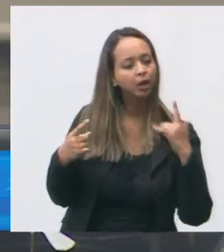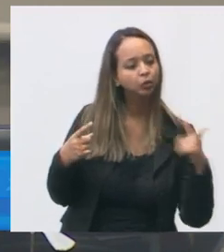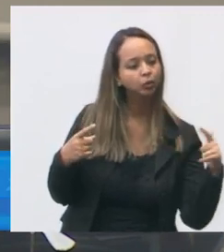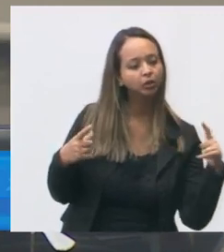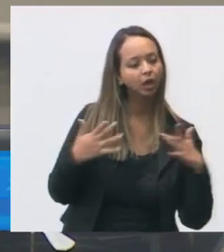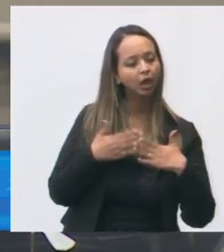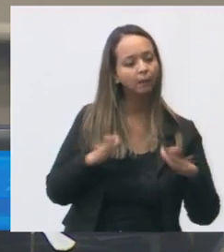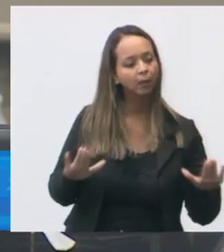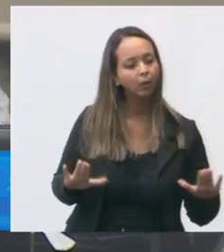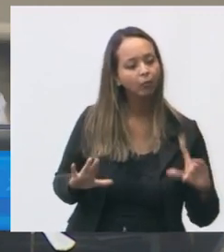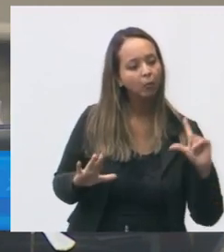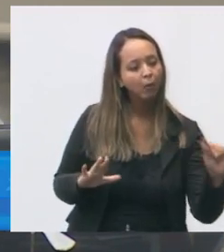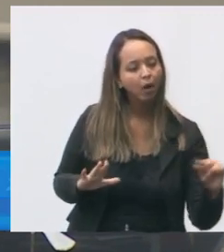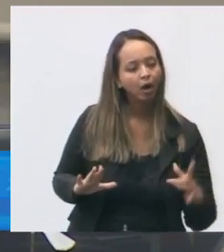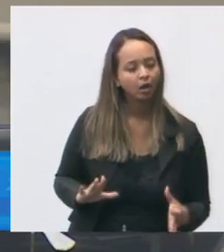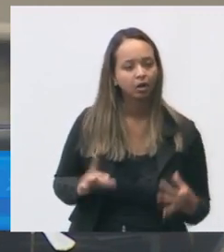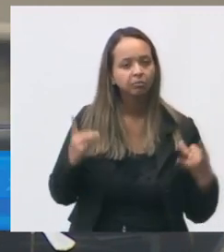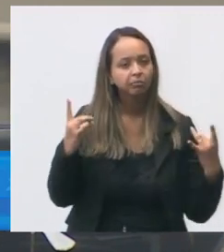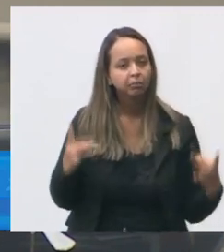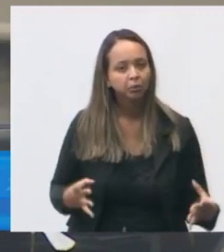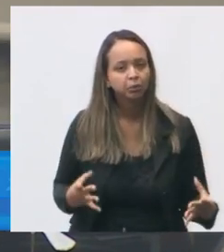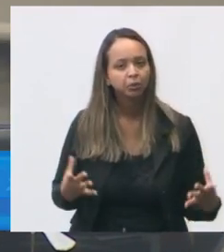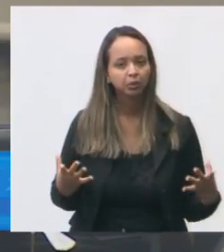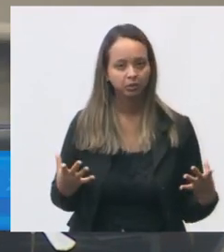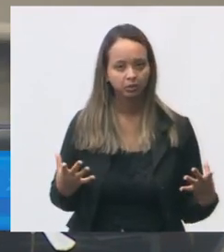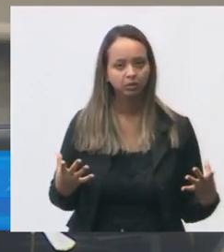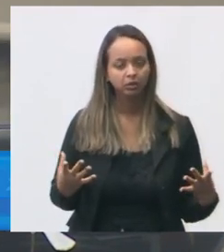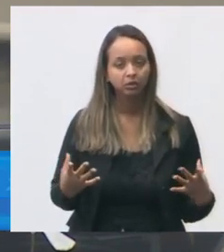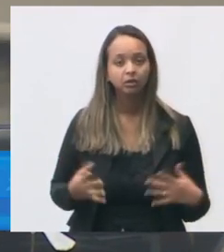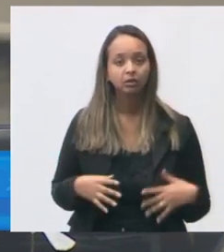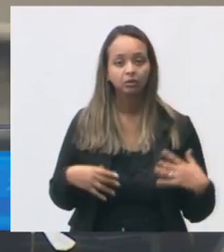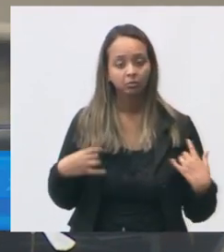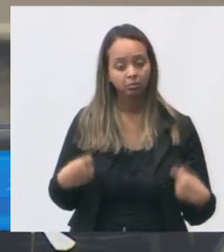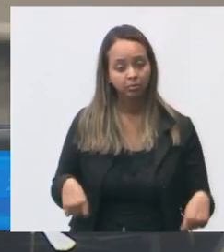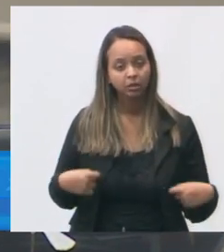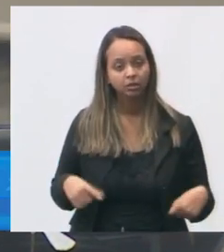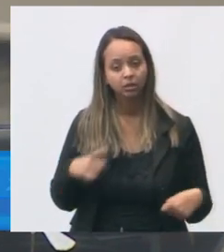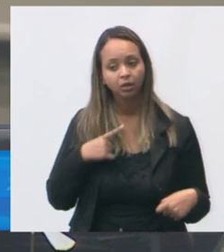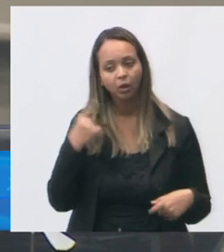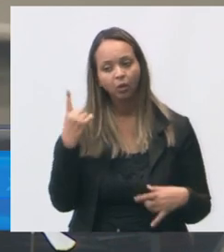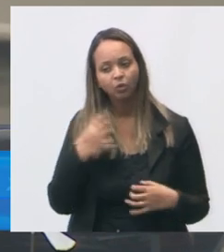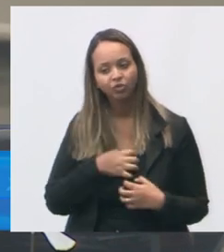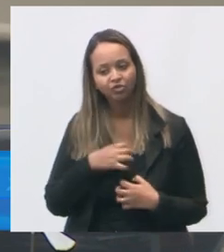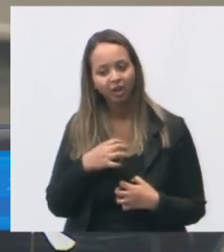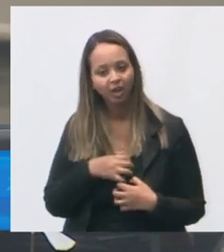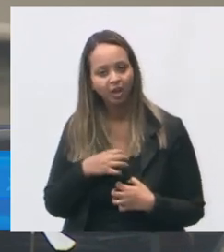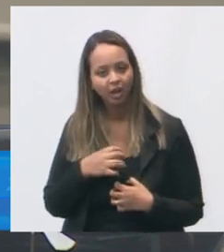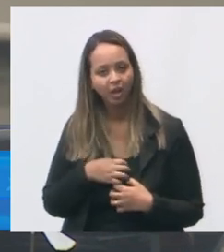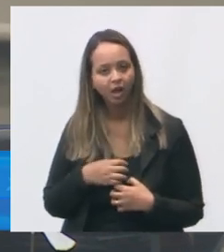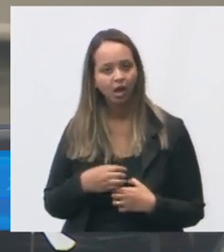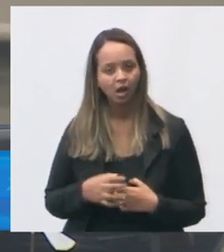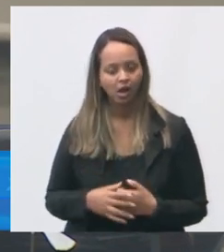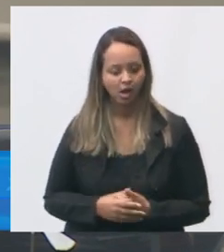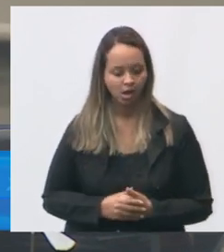então é uma eu acho que tem que ter alguma forma de